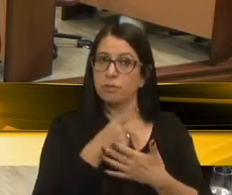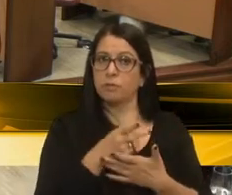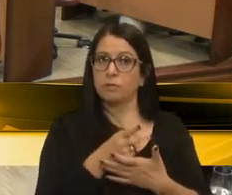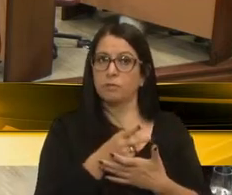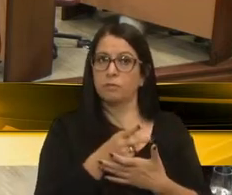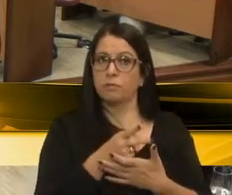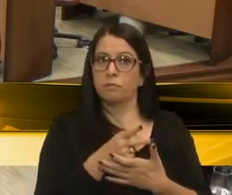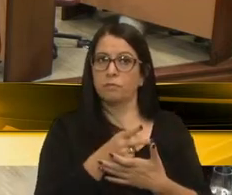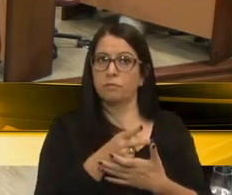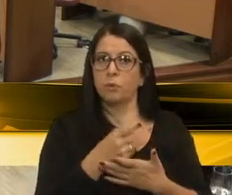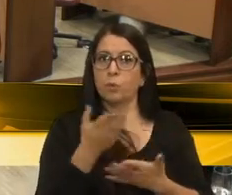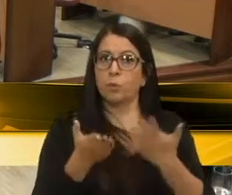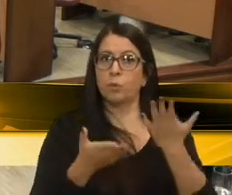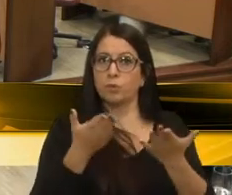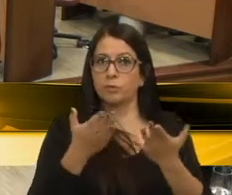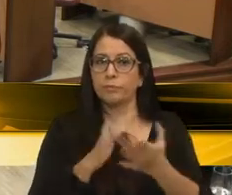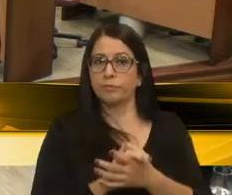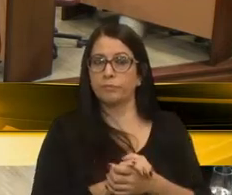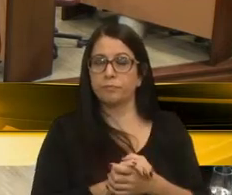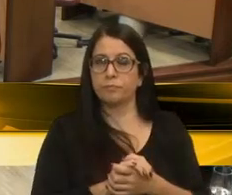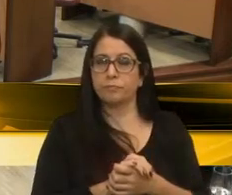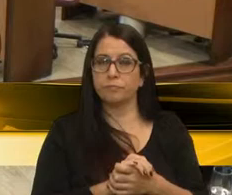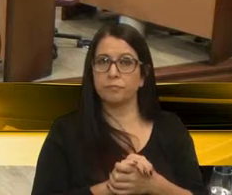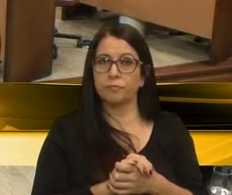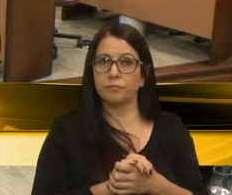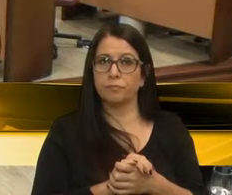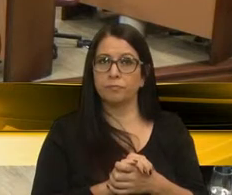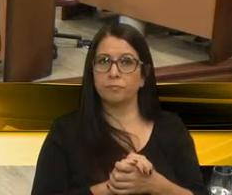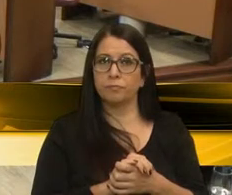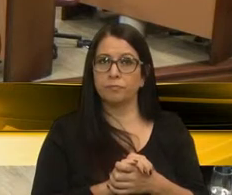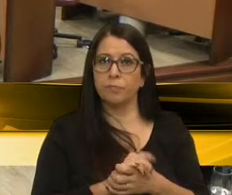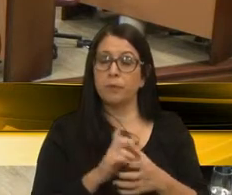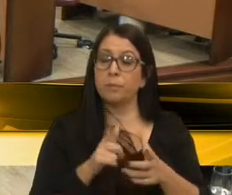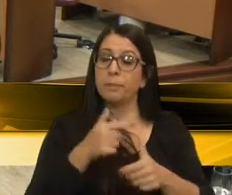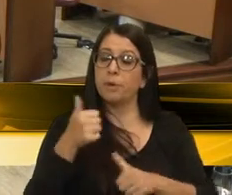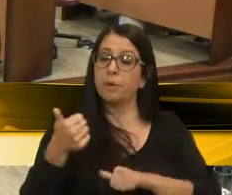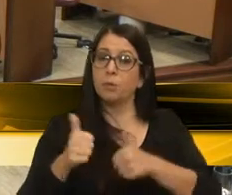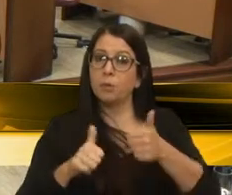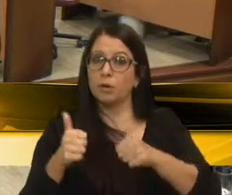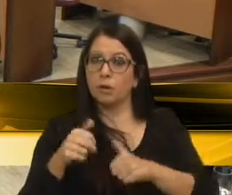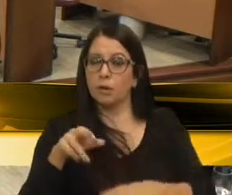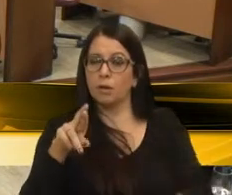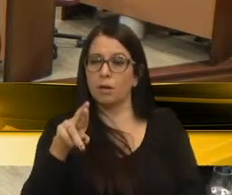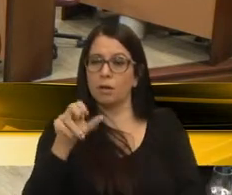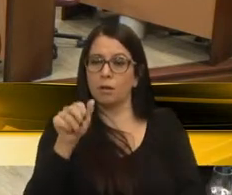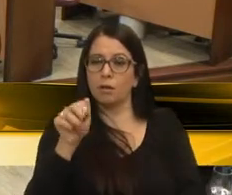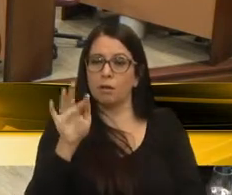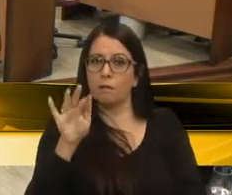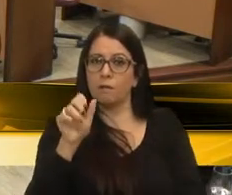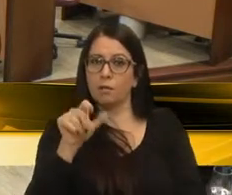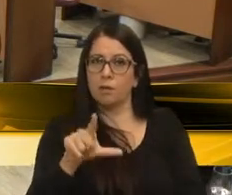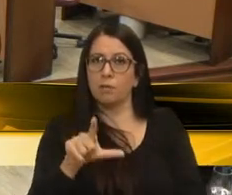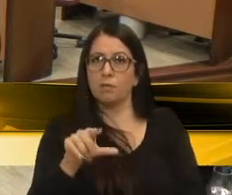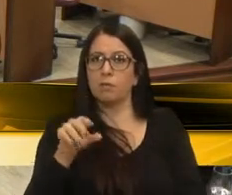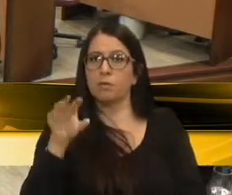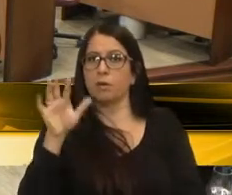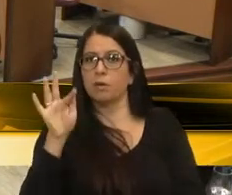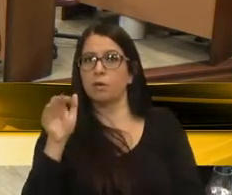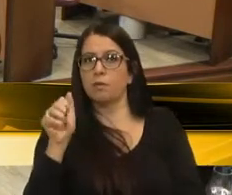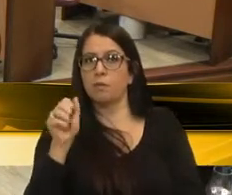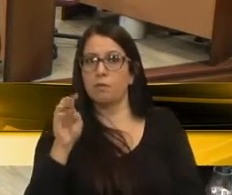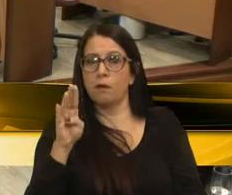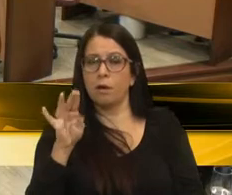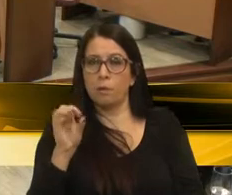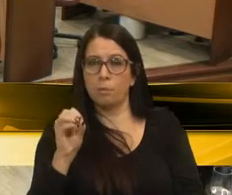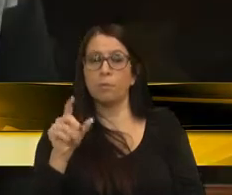o atendimento de primeira qualidade que o Rafael e o Anto Fábio deram para a comunidade